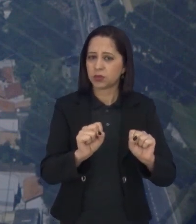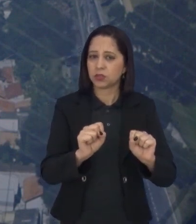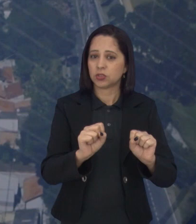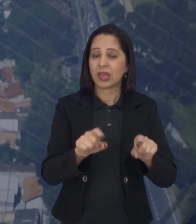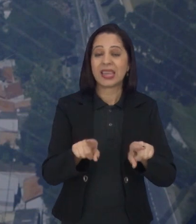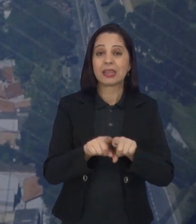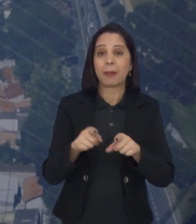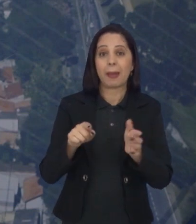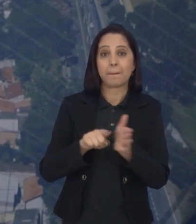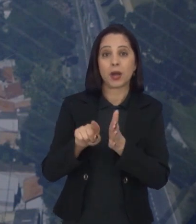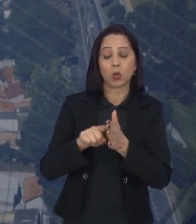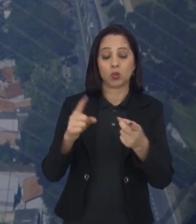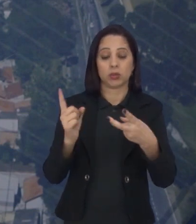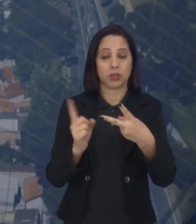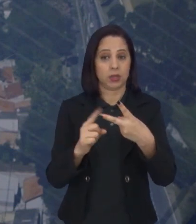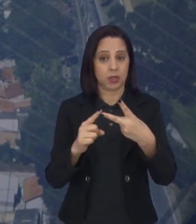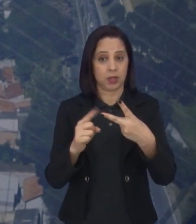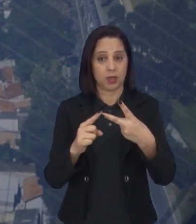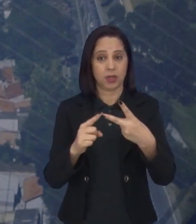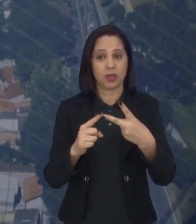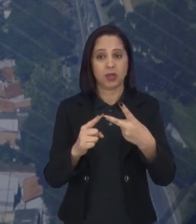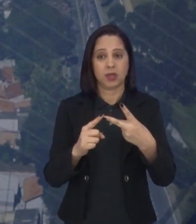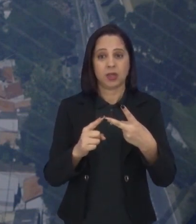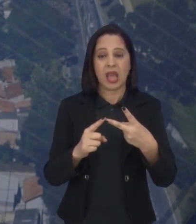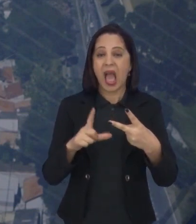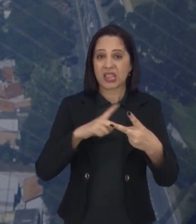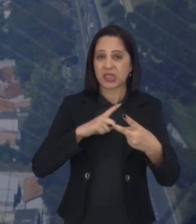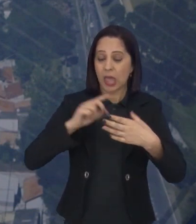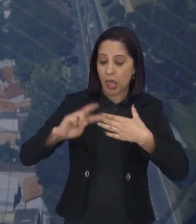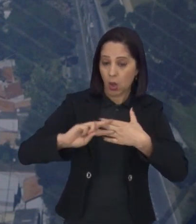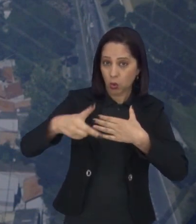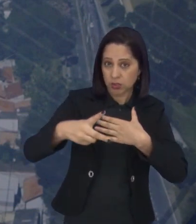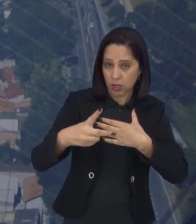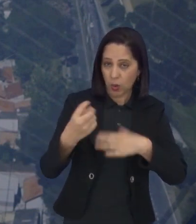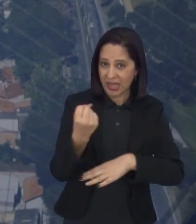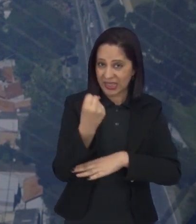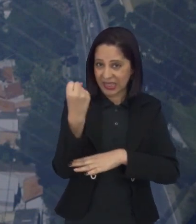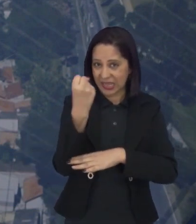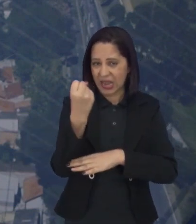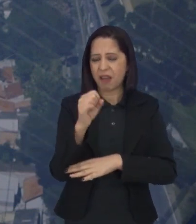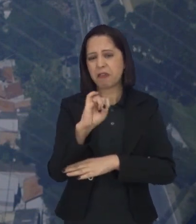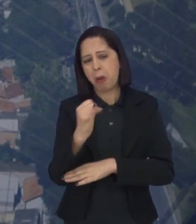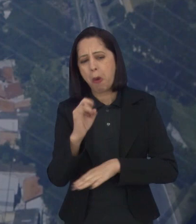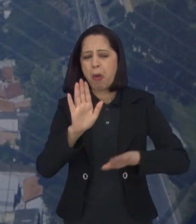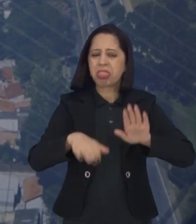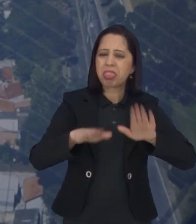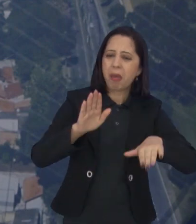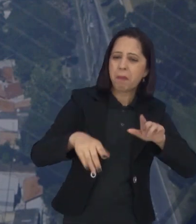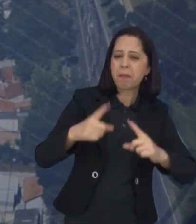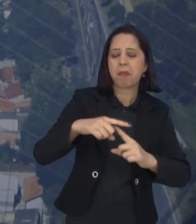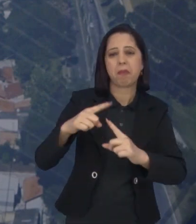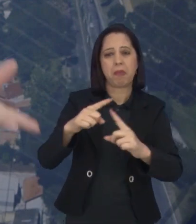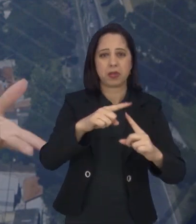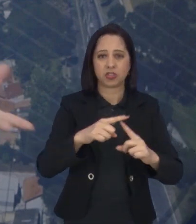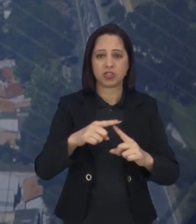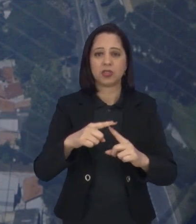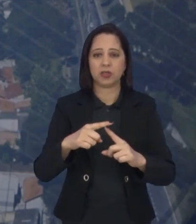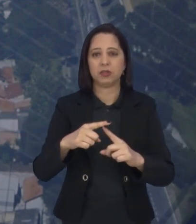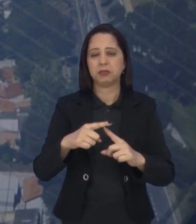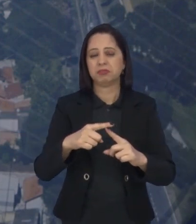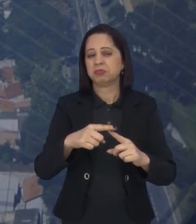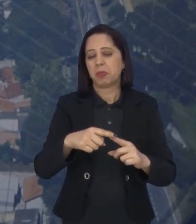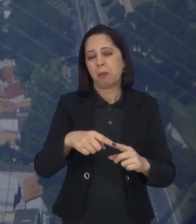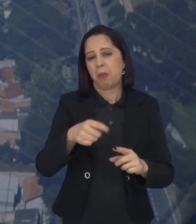aí, outra pergunta, né, o Asnuma, é se tem efeitos colaterais. Ou se é muito relativo de pessoa para pessoa, igual um medicamento